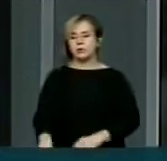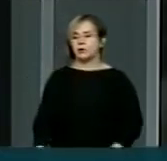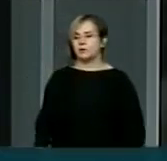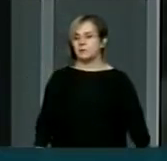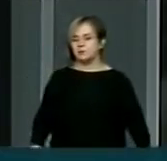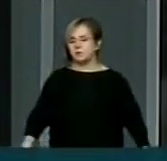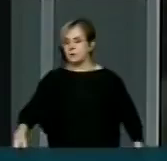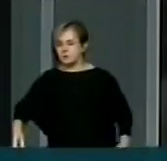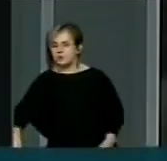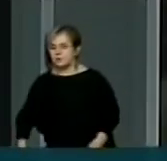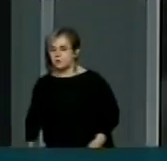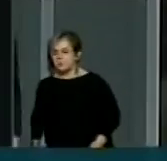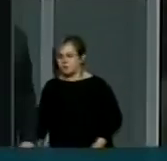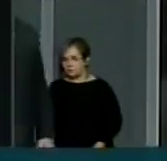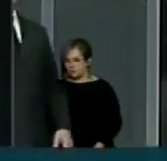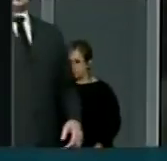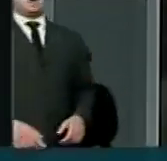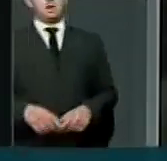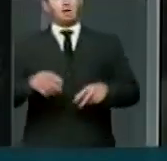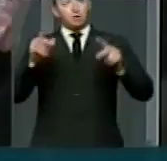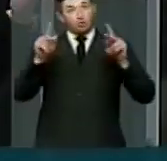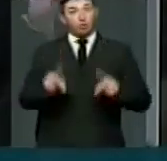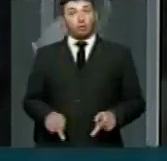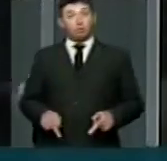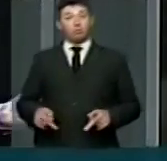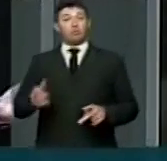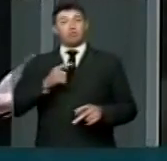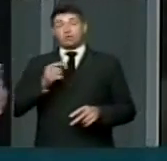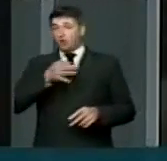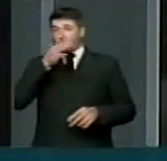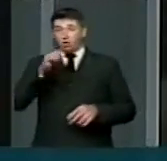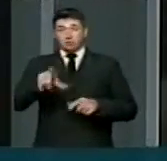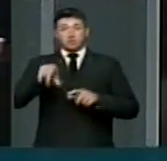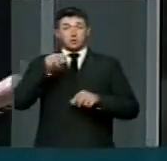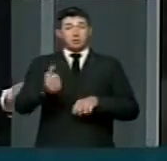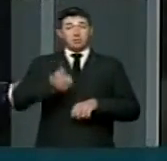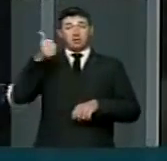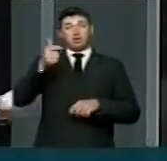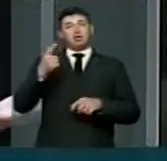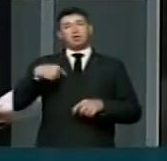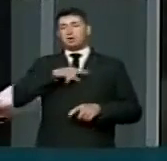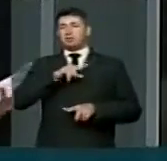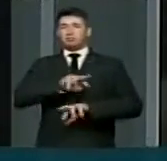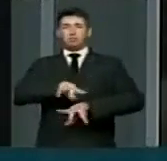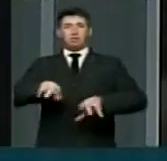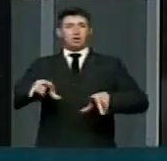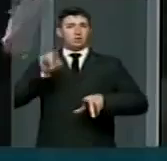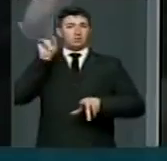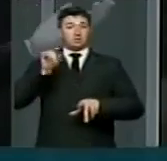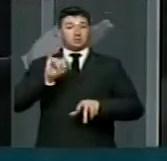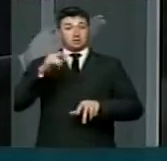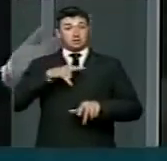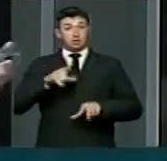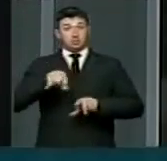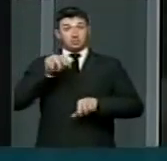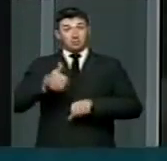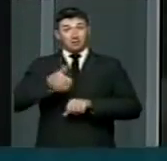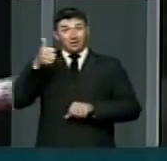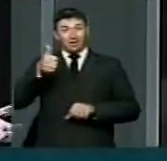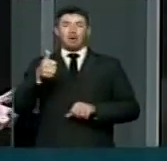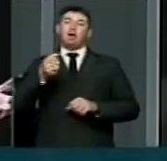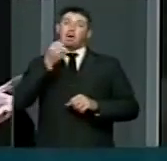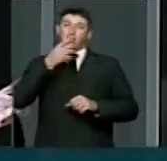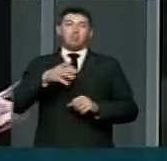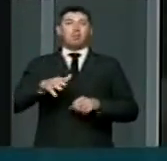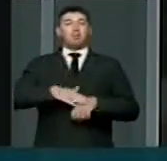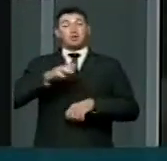brasileiro possa julgar, desde que o povo brasileiro possa ter as melhores opções, que nós tenhamos várias opções. Quanto mais opção, melhor para